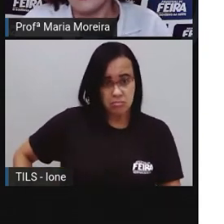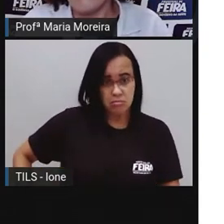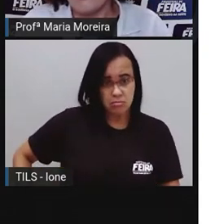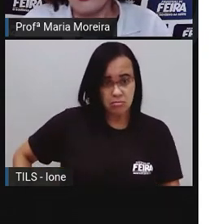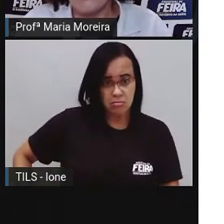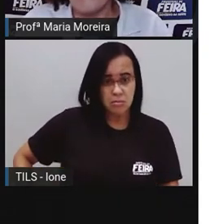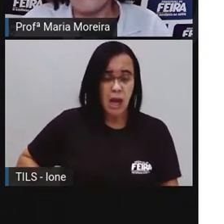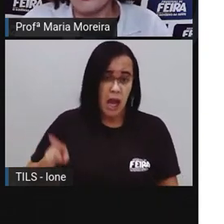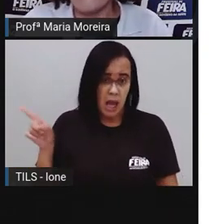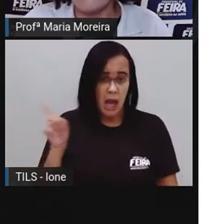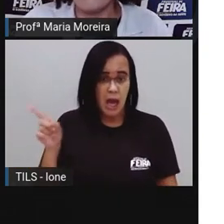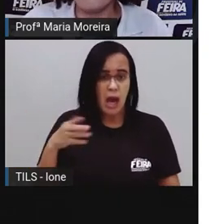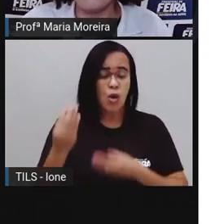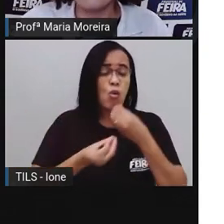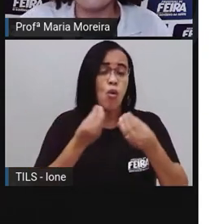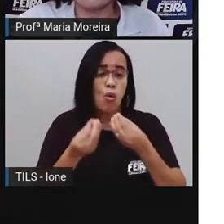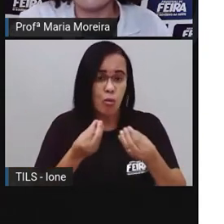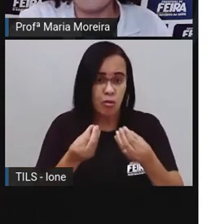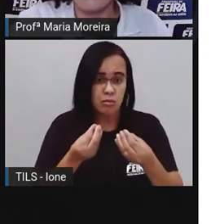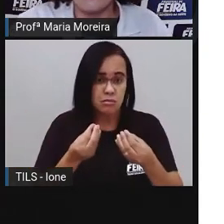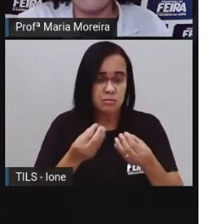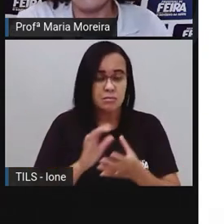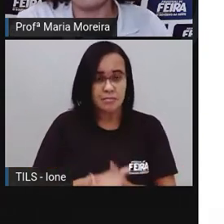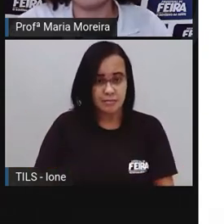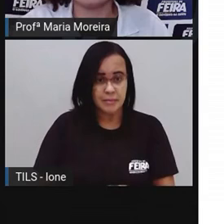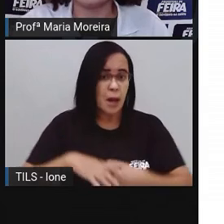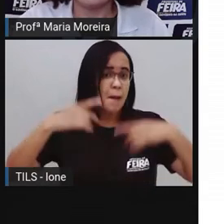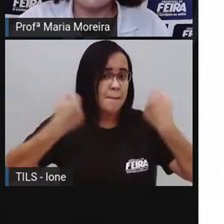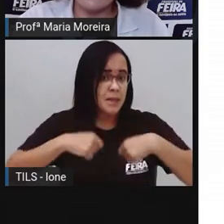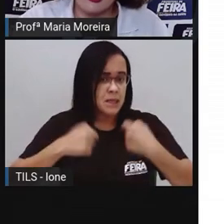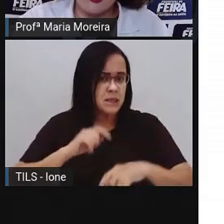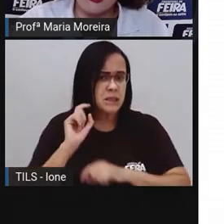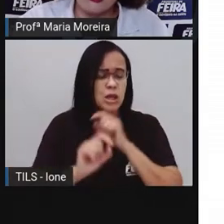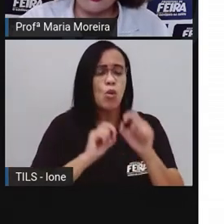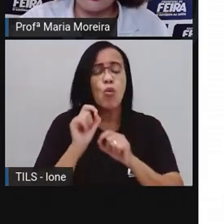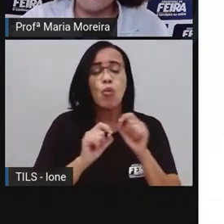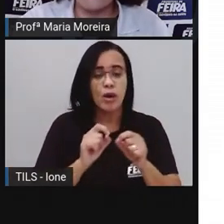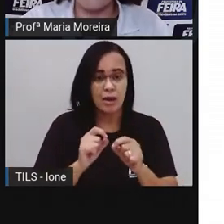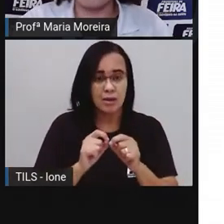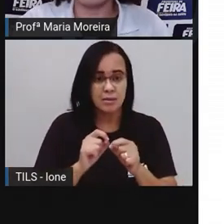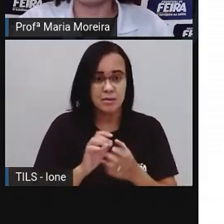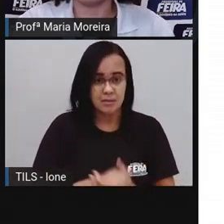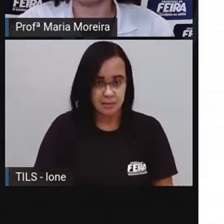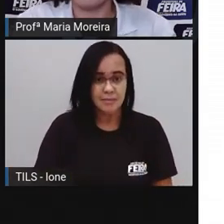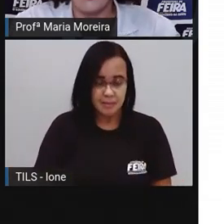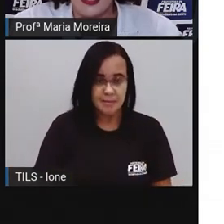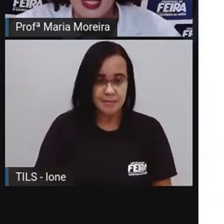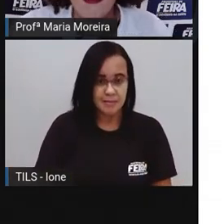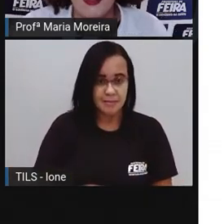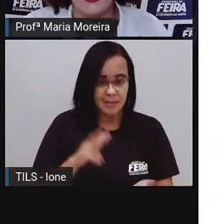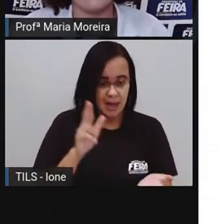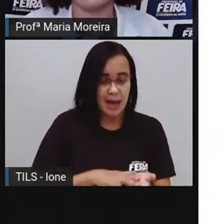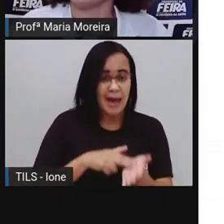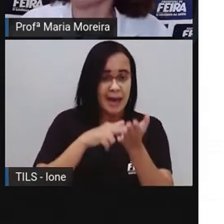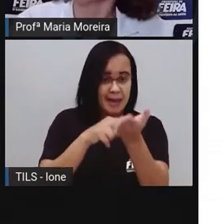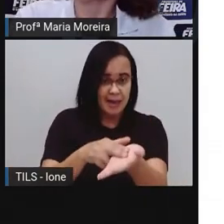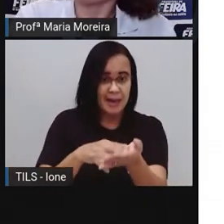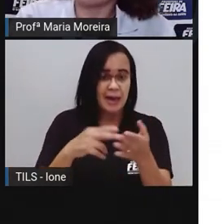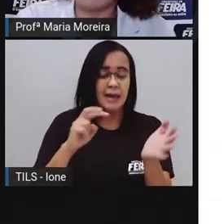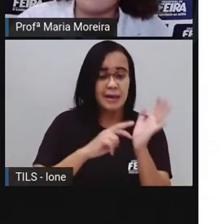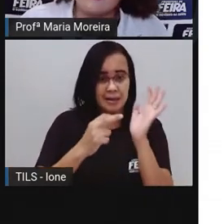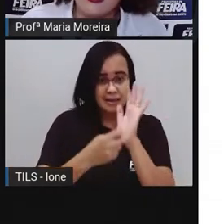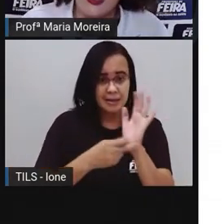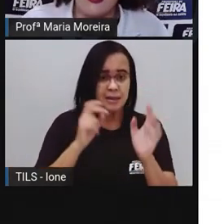destinatário único. E por isso, exige um distanciamento entre os interlocutores. Porque é como se fosse uma carta aberta aí,